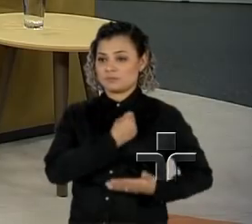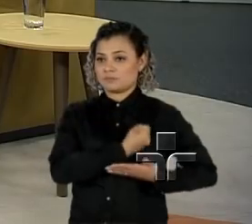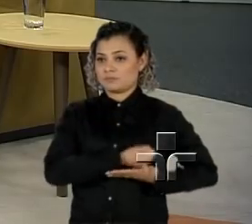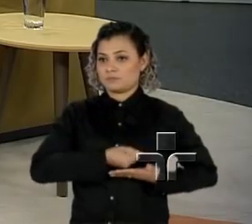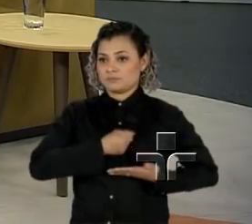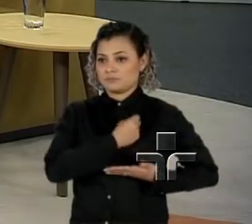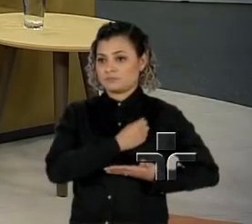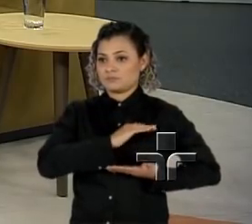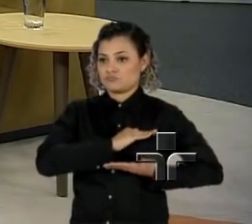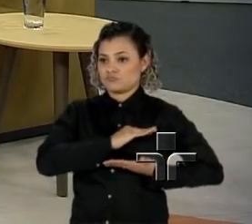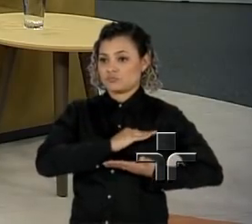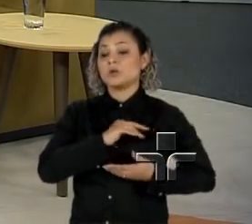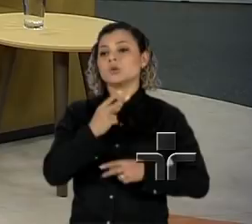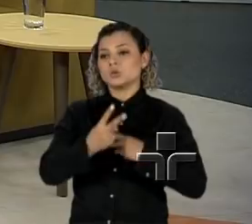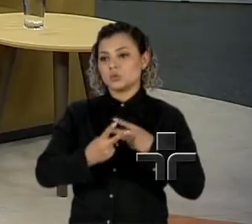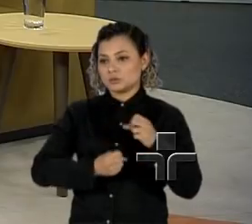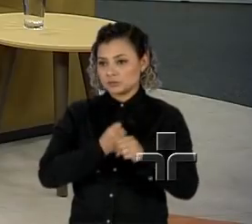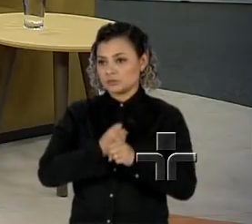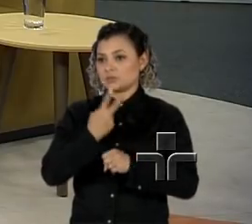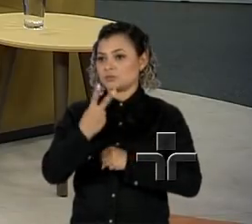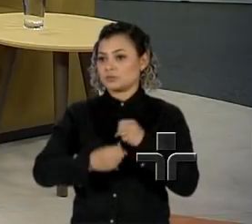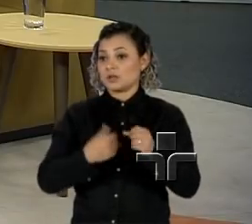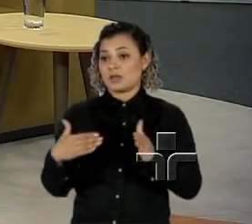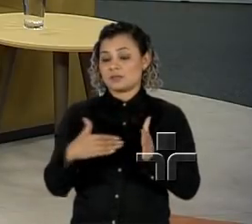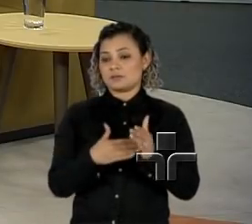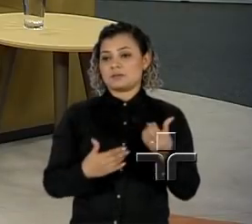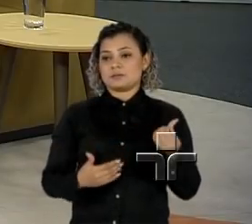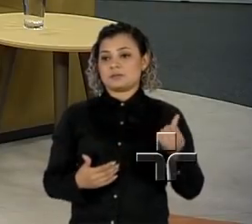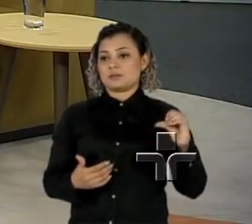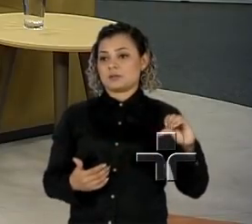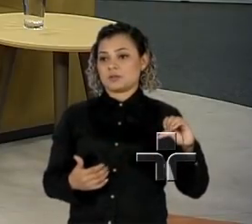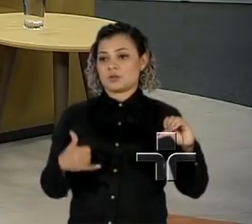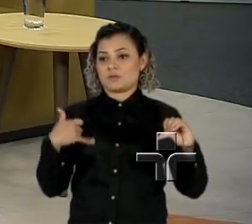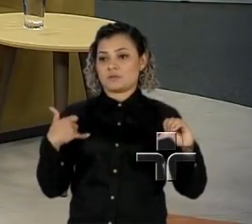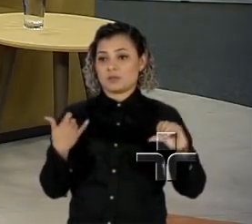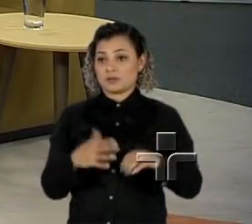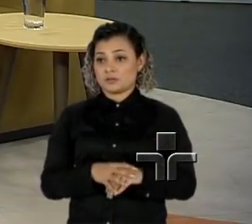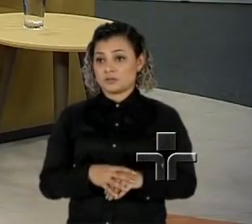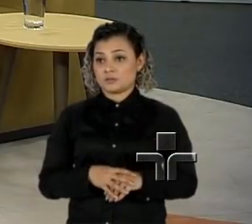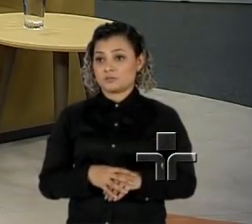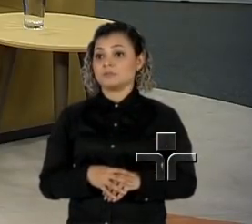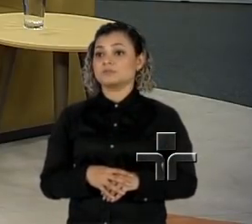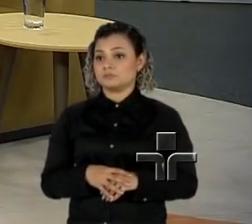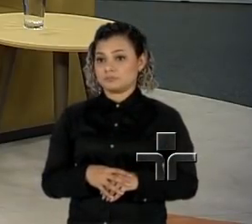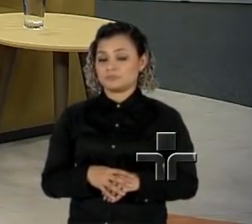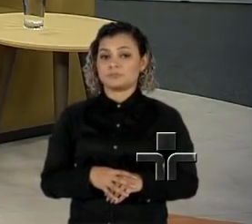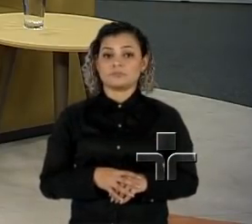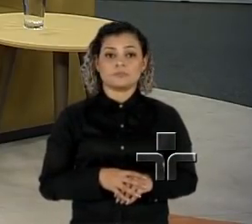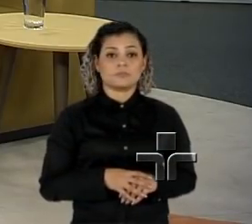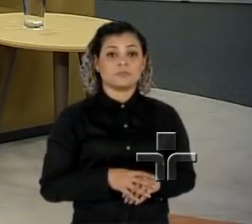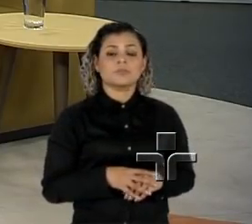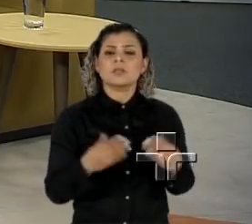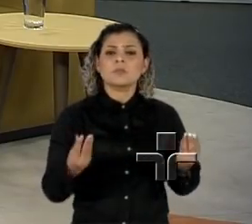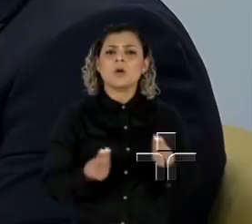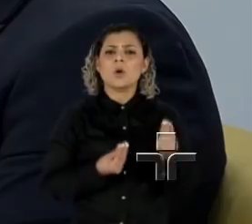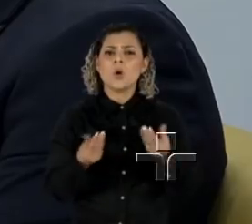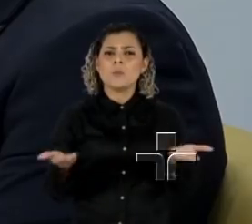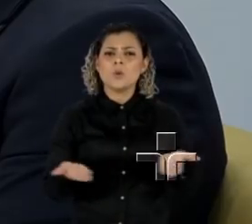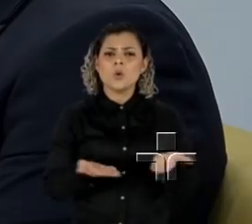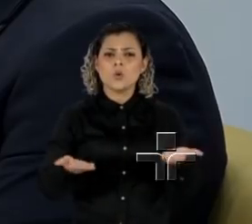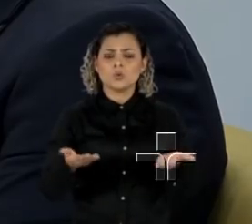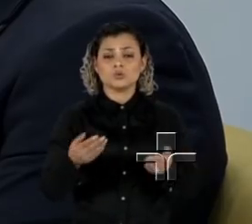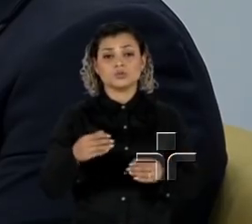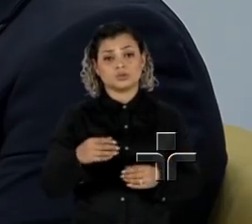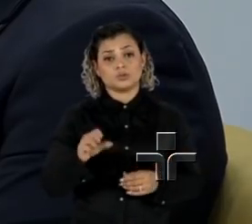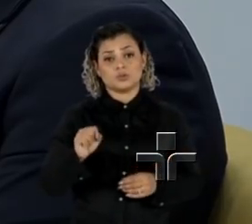fazer a cada dois anos e até aos 69 anos de idade. Isso para as mulheres de baixo risco. Doutor, e qual é a disponibilidade hoje no sistema